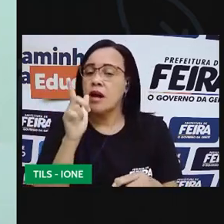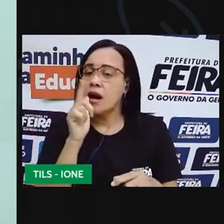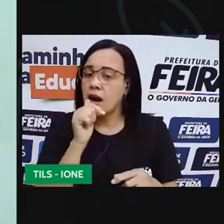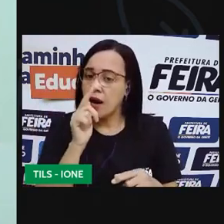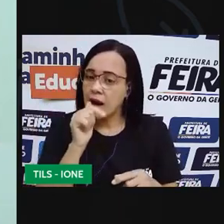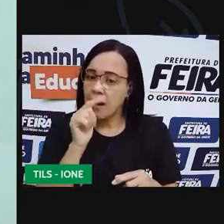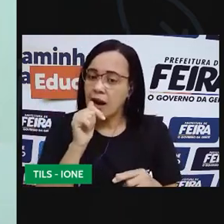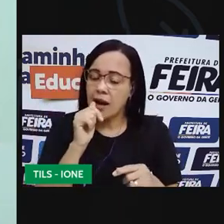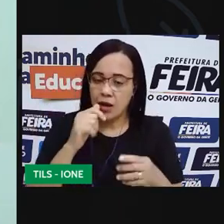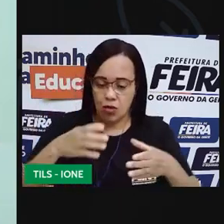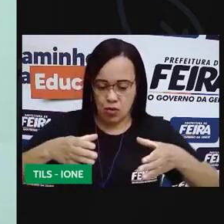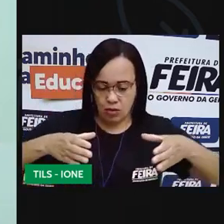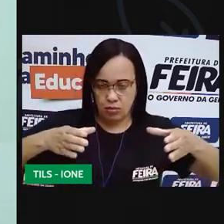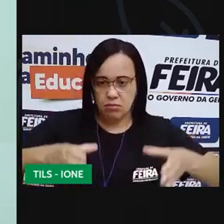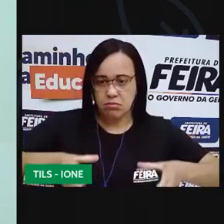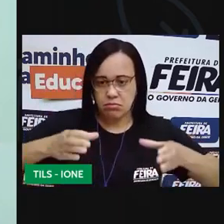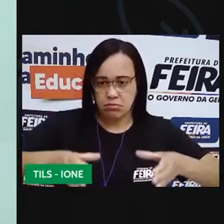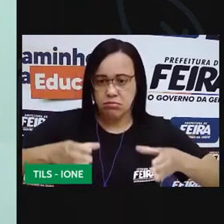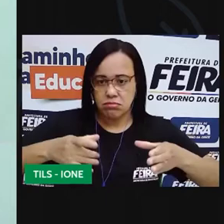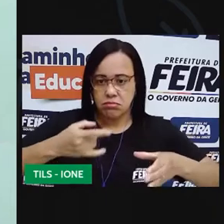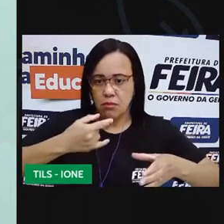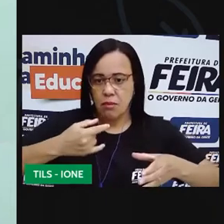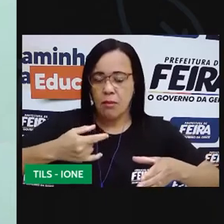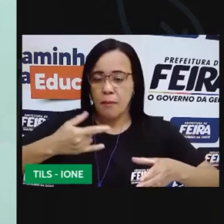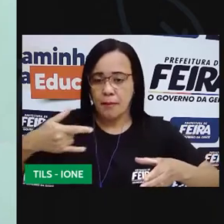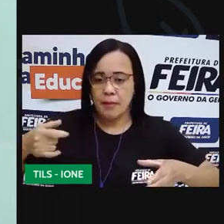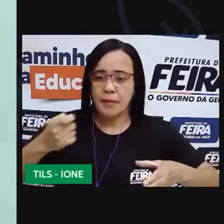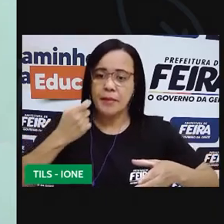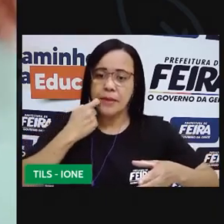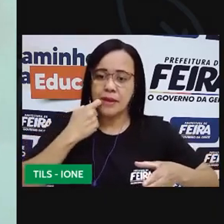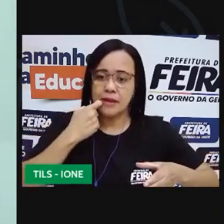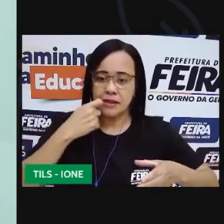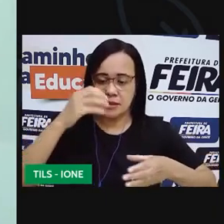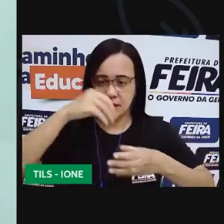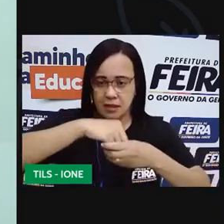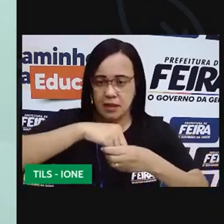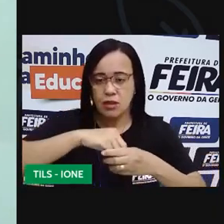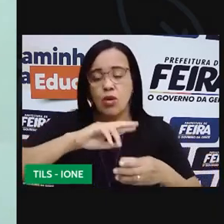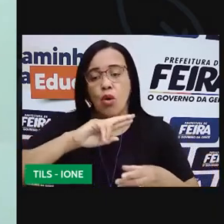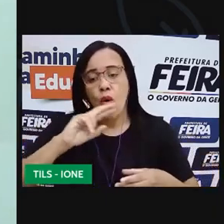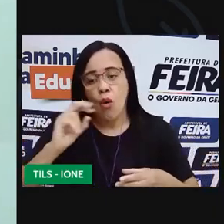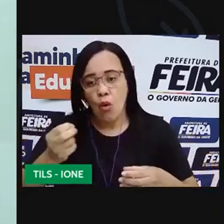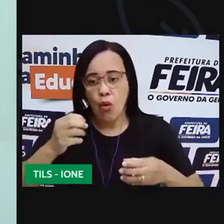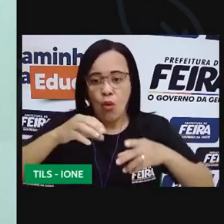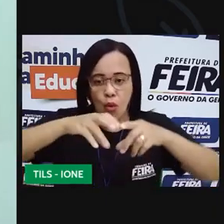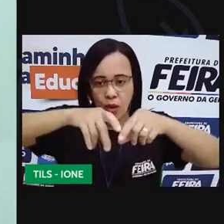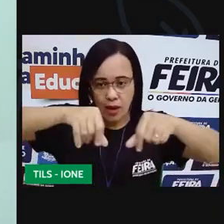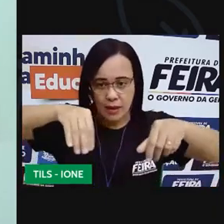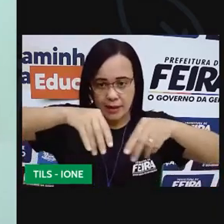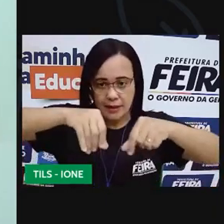né? Para colocar os peixes, ou pode utilizar areia para colocar os peixes.